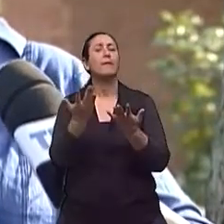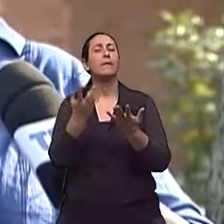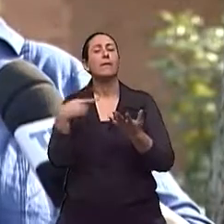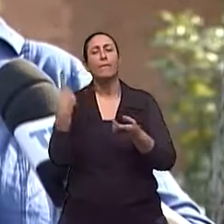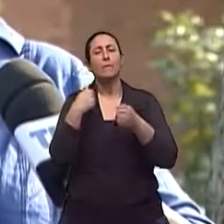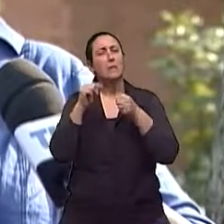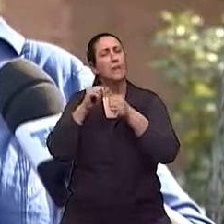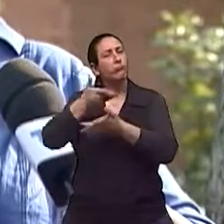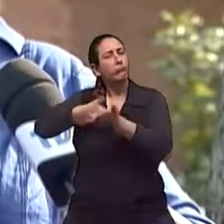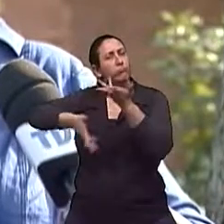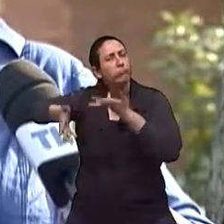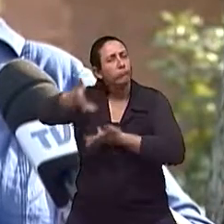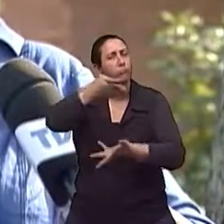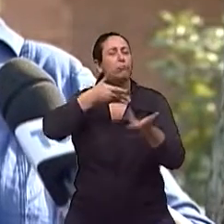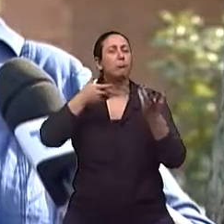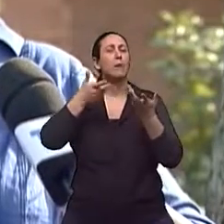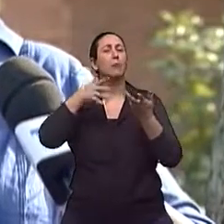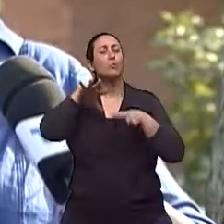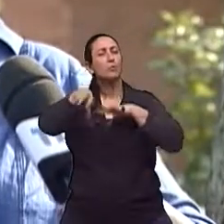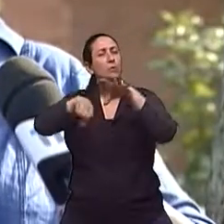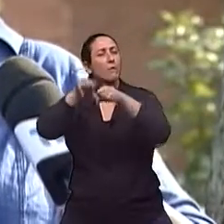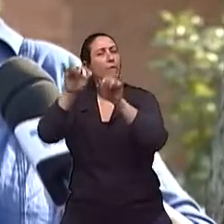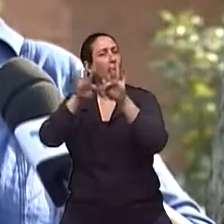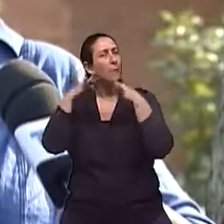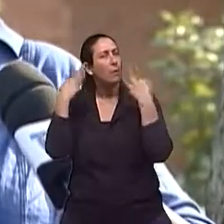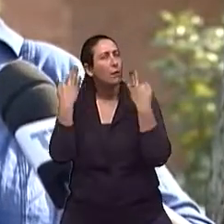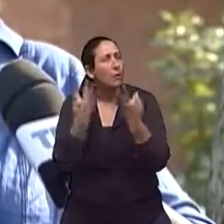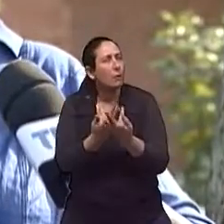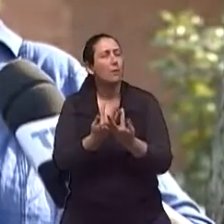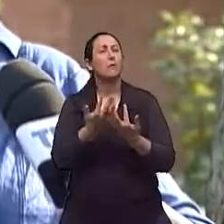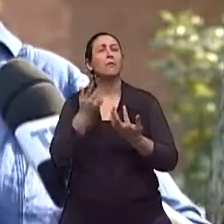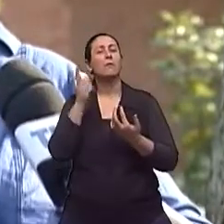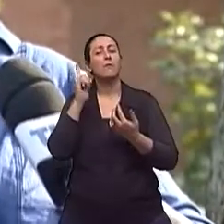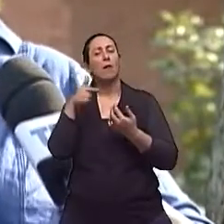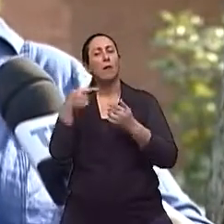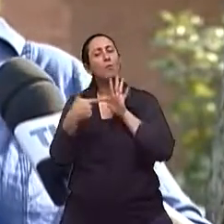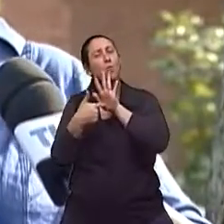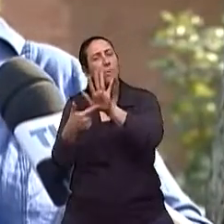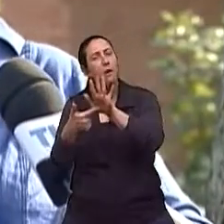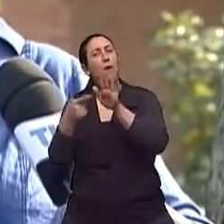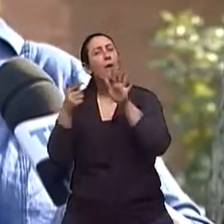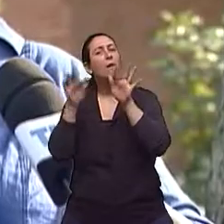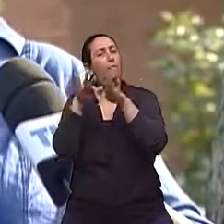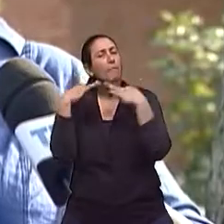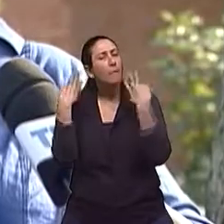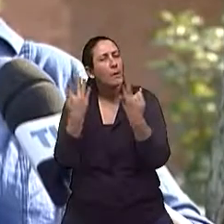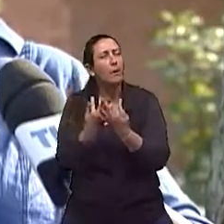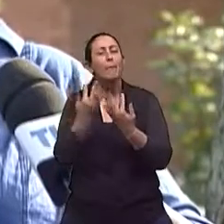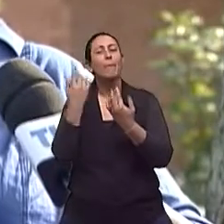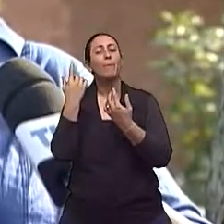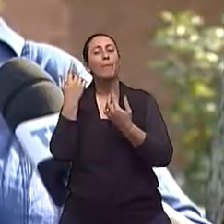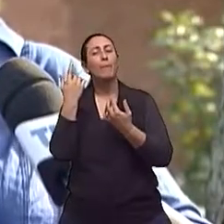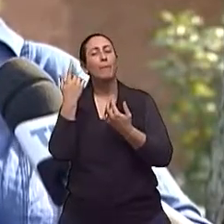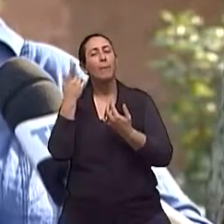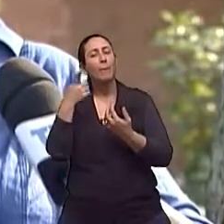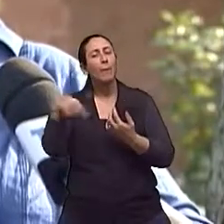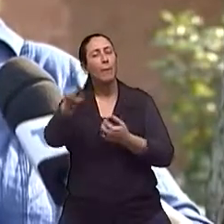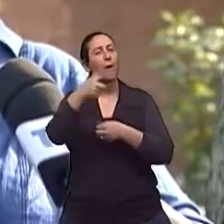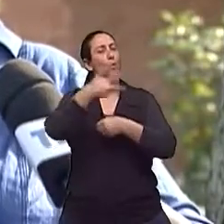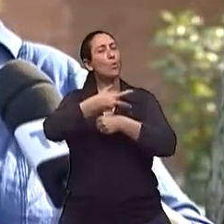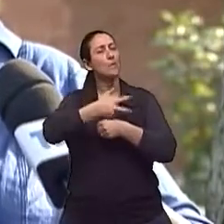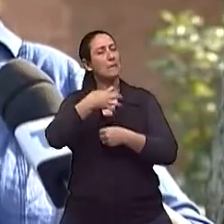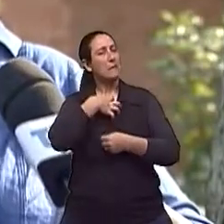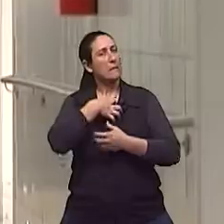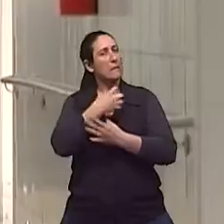integração, de buscar a família também, de orientar essa família para que o idoso se sinta mais